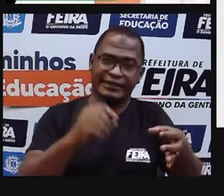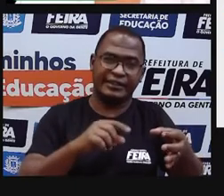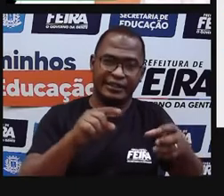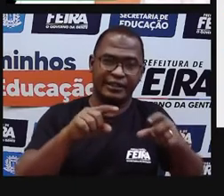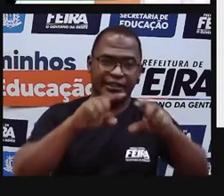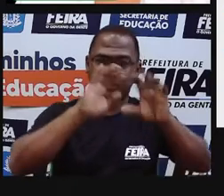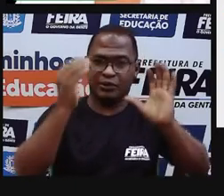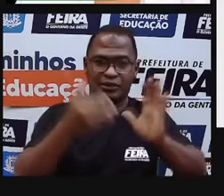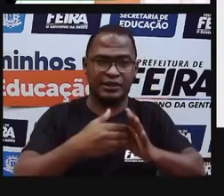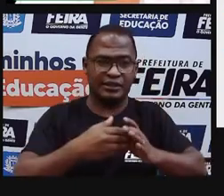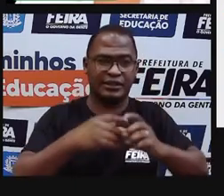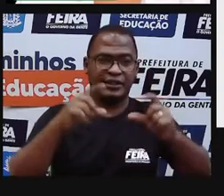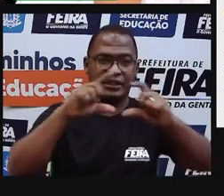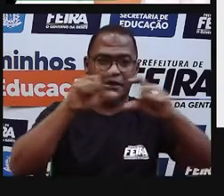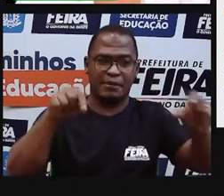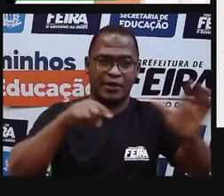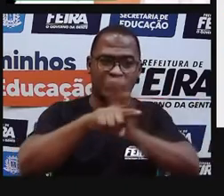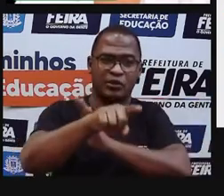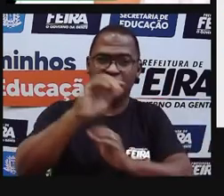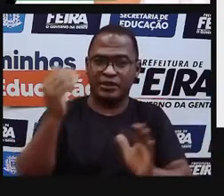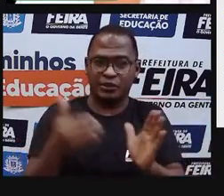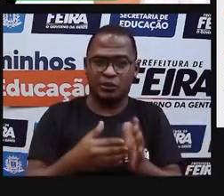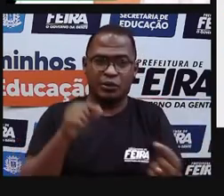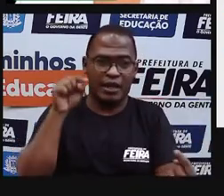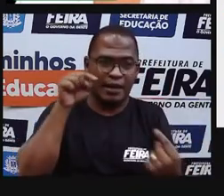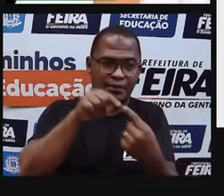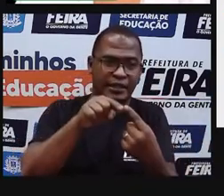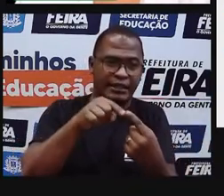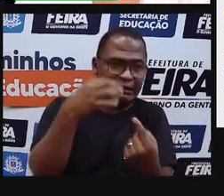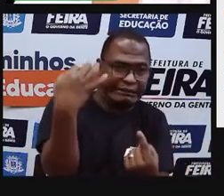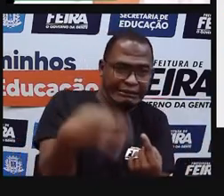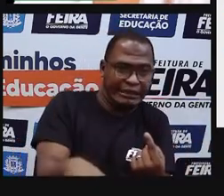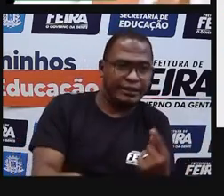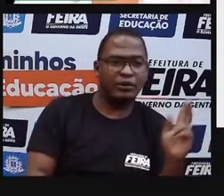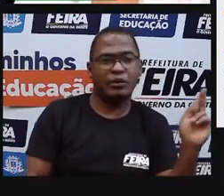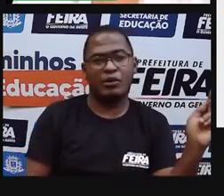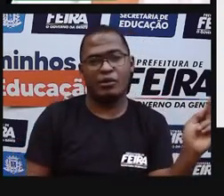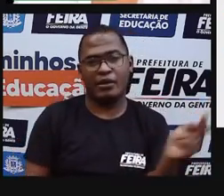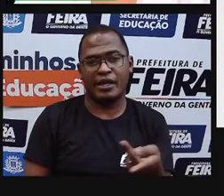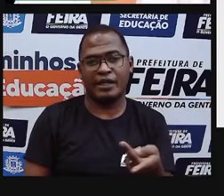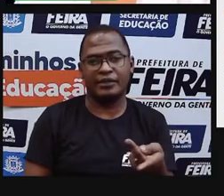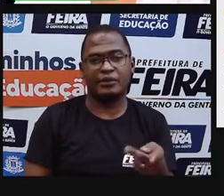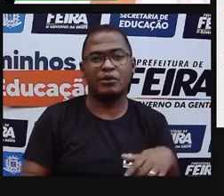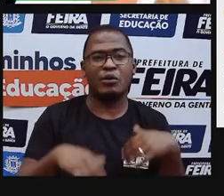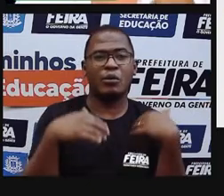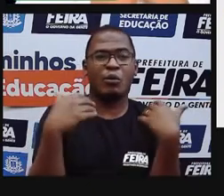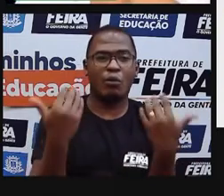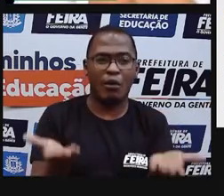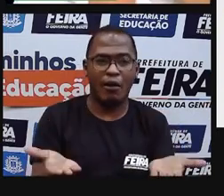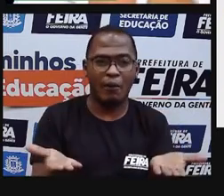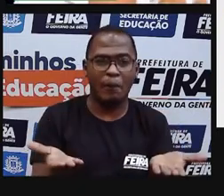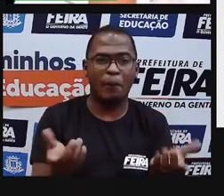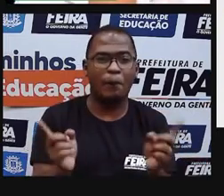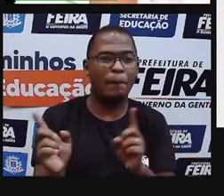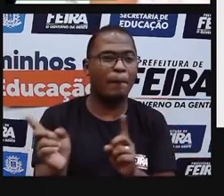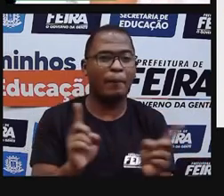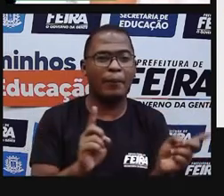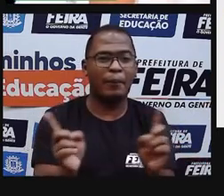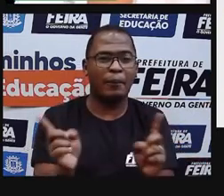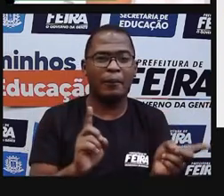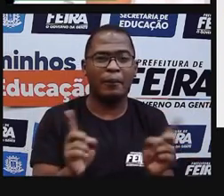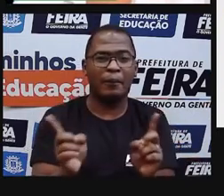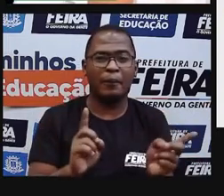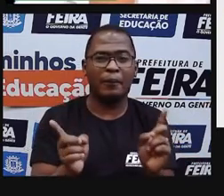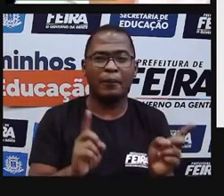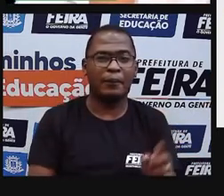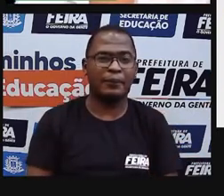industrializada entre elas. Se esse tipo de alimentação favorece que o nosso corpo se previna doenças.